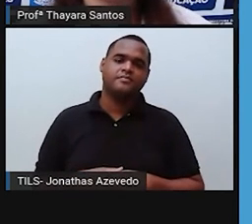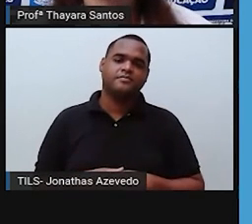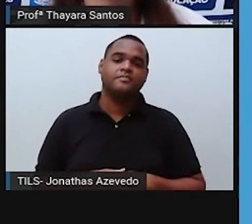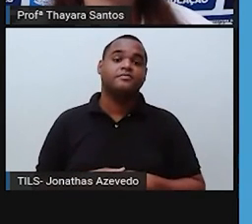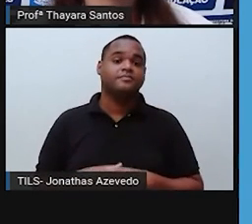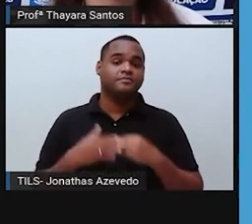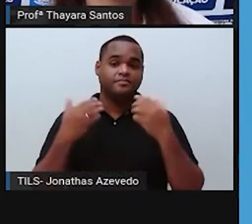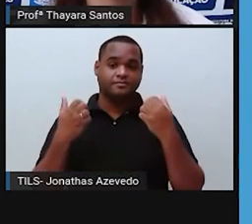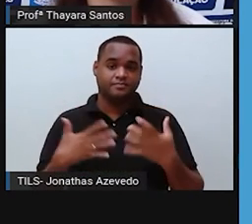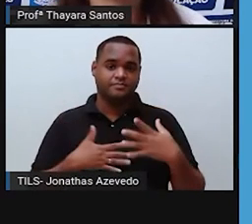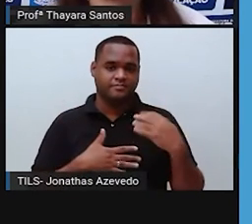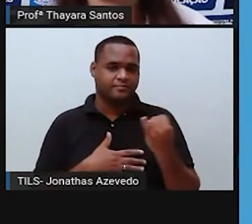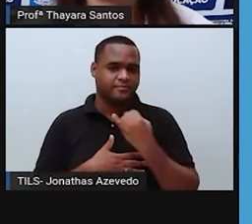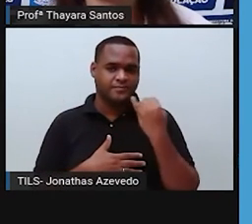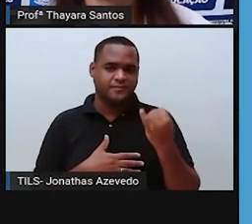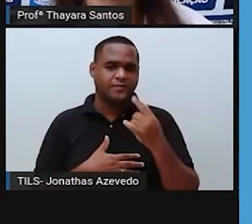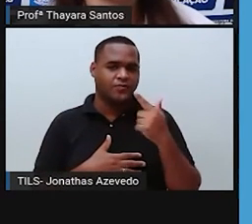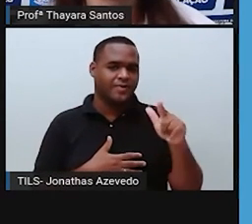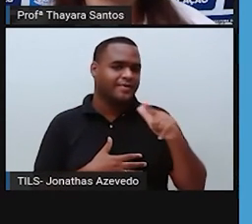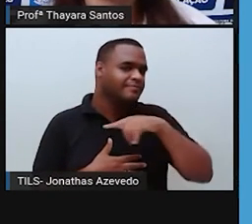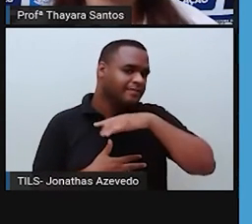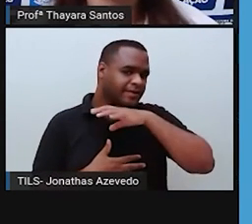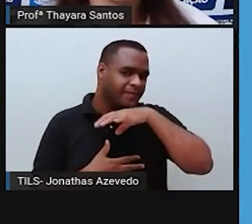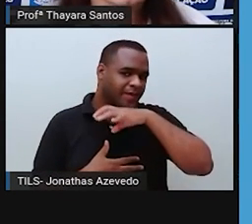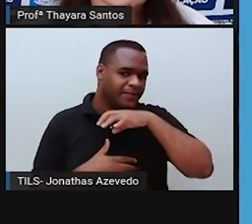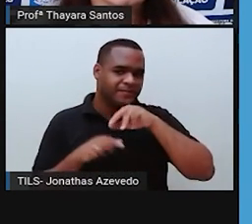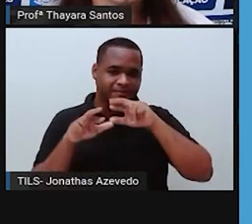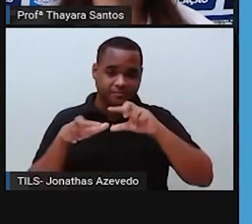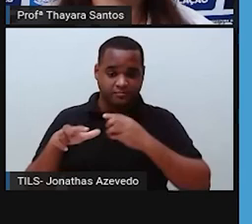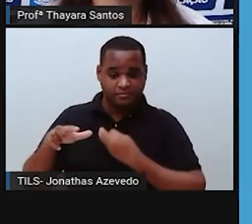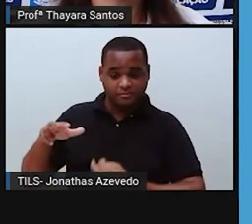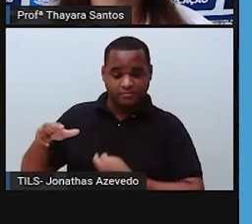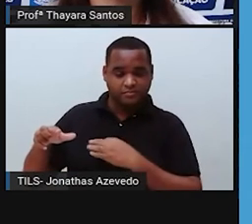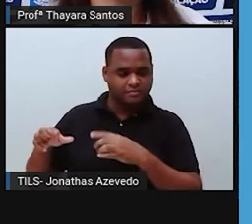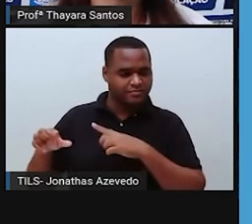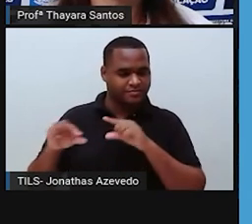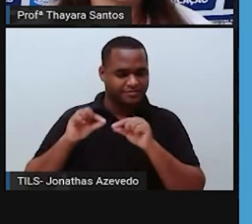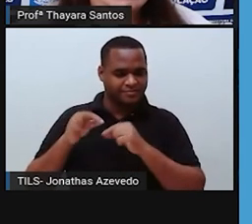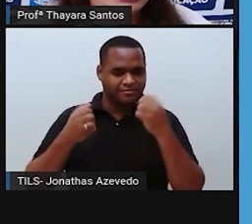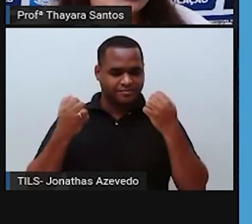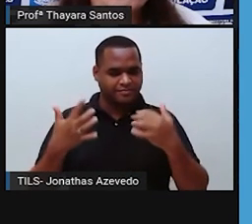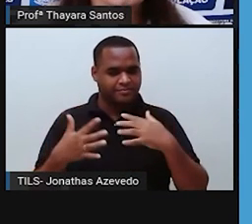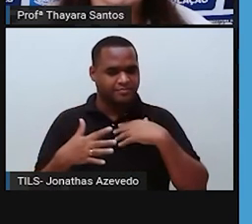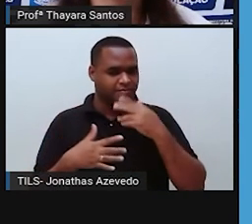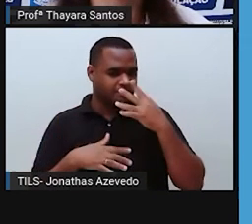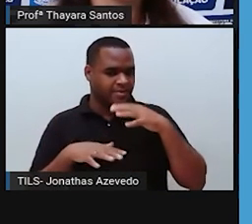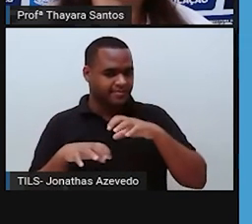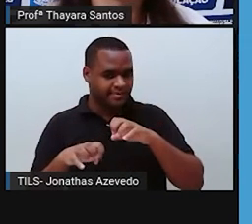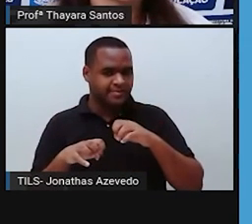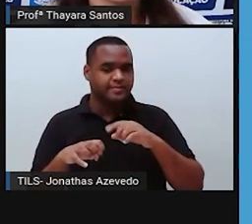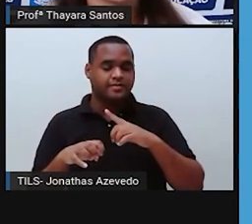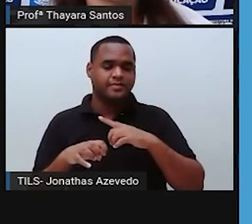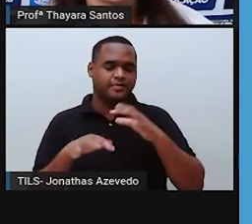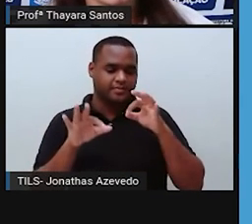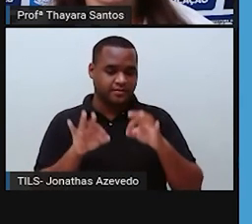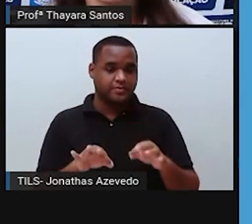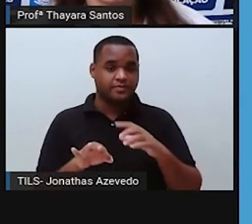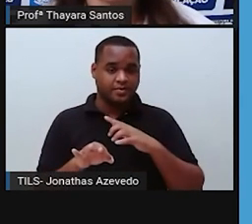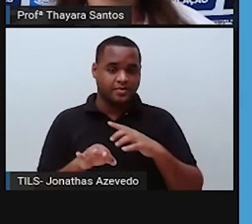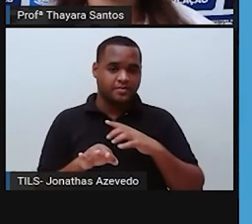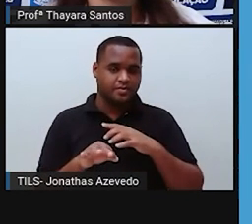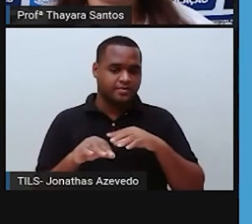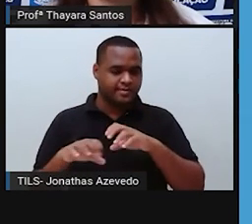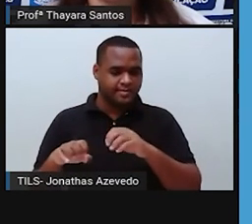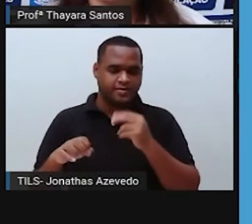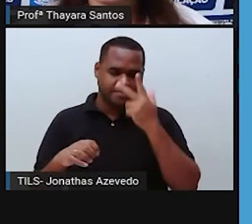Agora, vamos falar sobre a fauna, sobre os animais que existem lá. Embora seja um ambiente seco, e justamente por ser um ambiente seco,